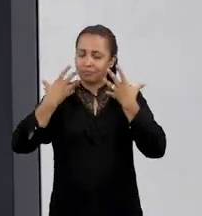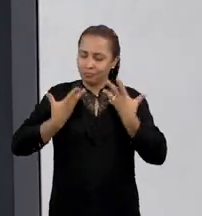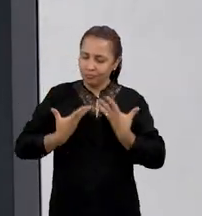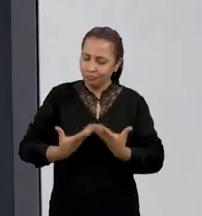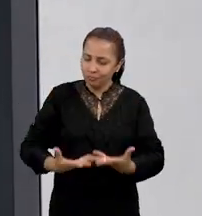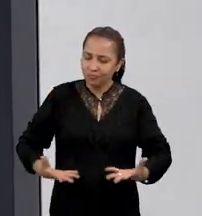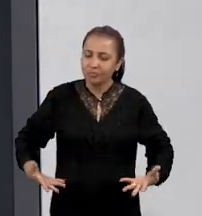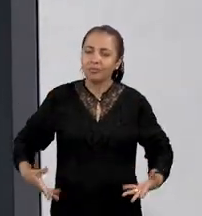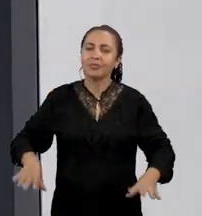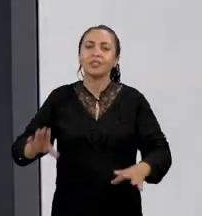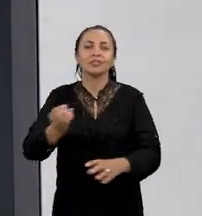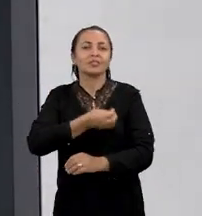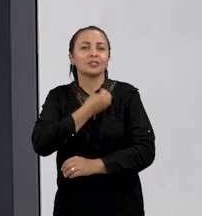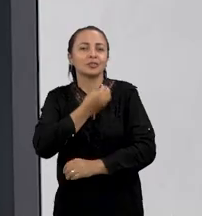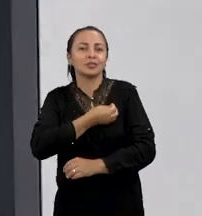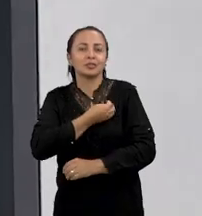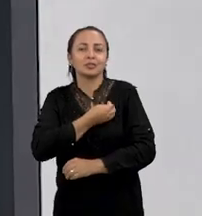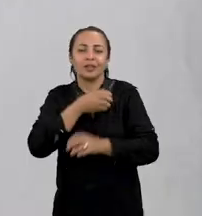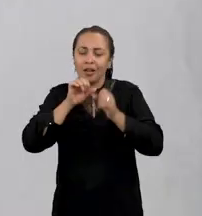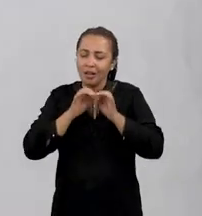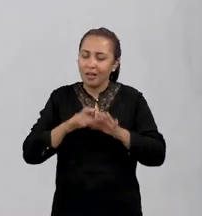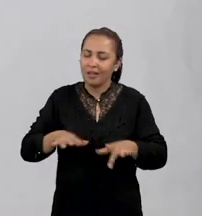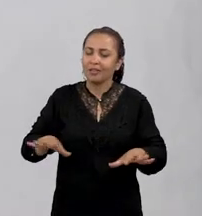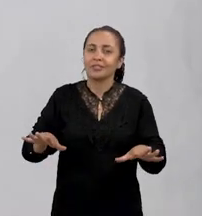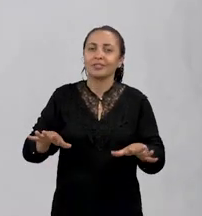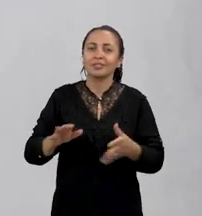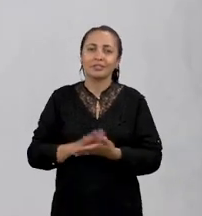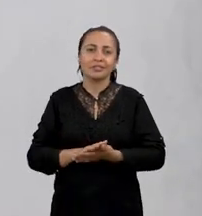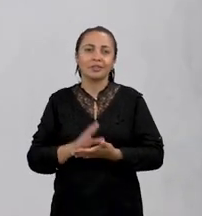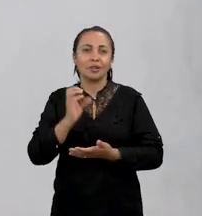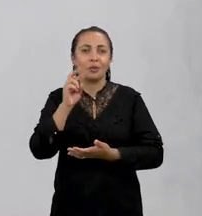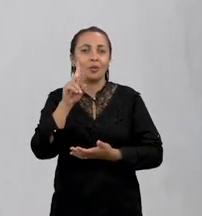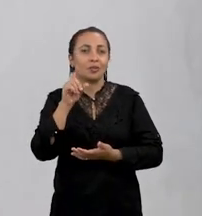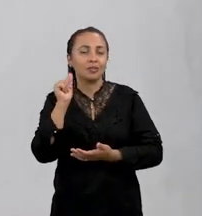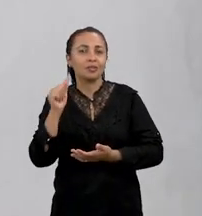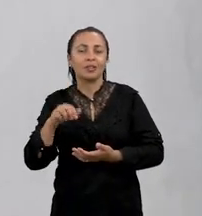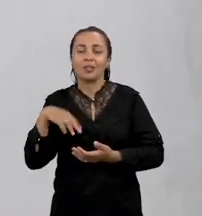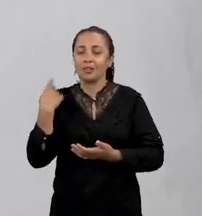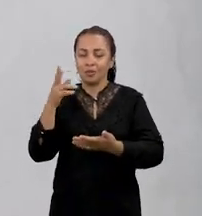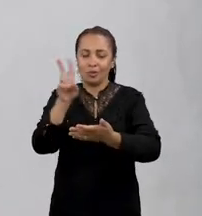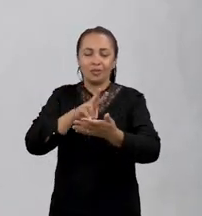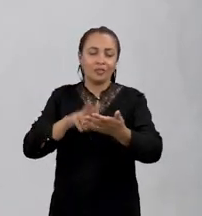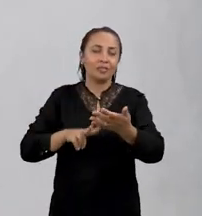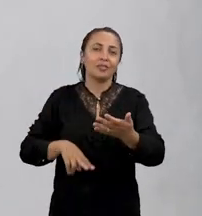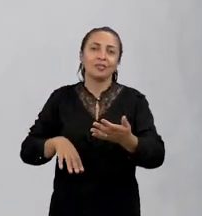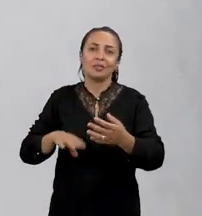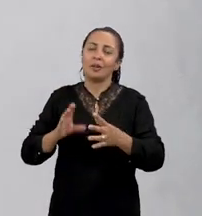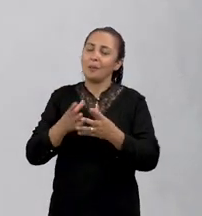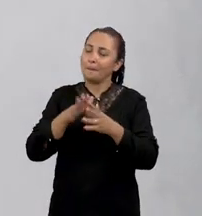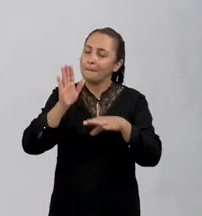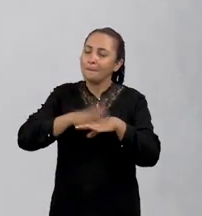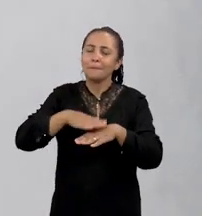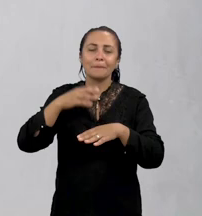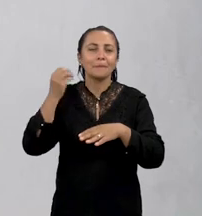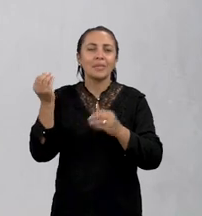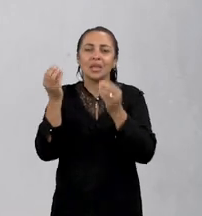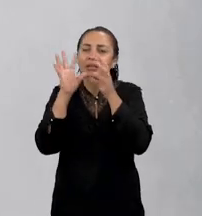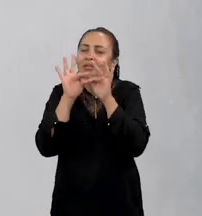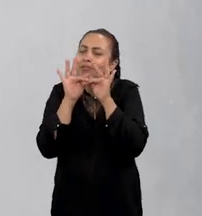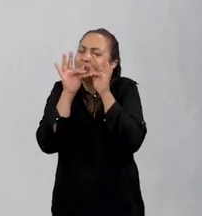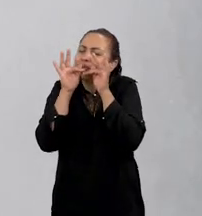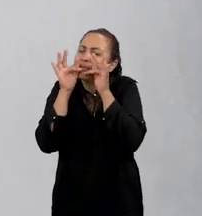que nos veste em nossas vidas e raízes. O cordel é a nossa literatura por excelência, é aquilo que é mais